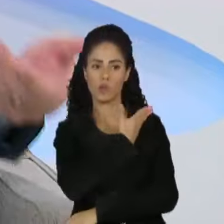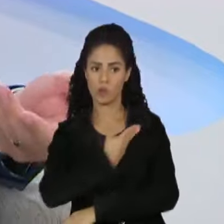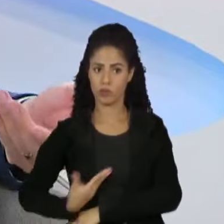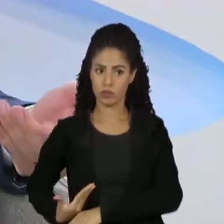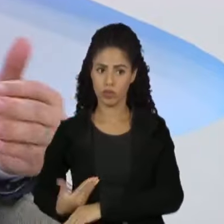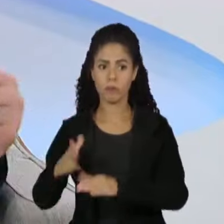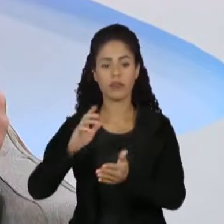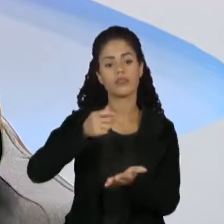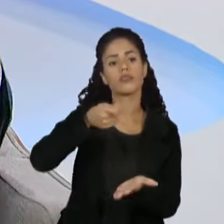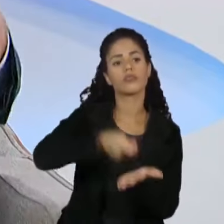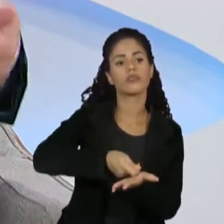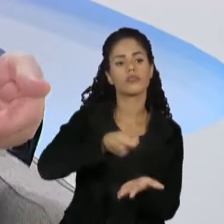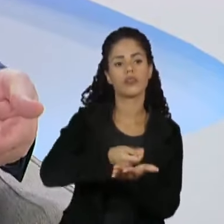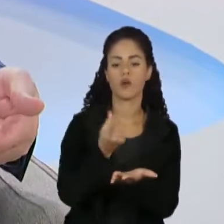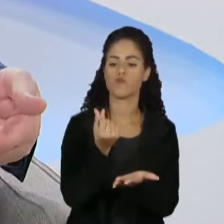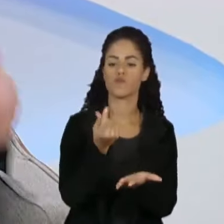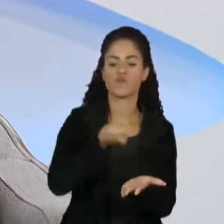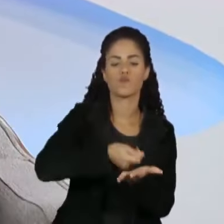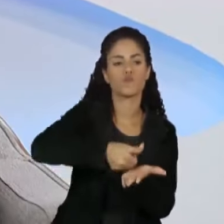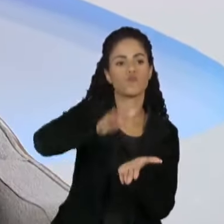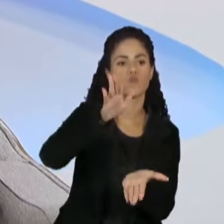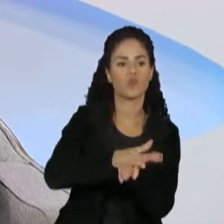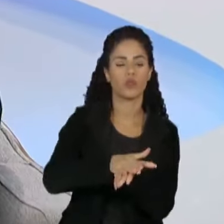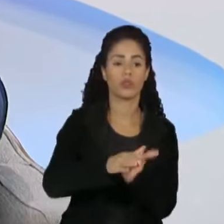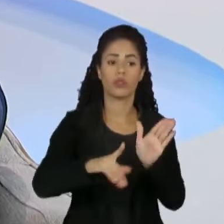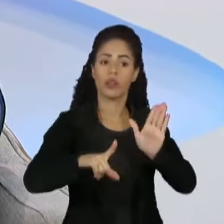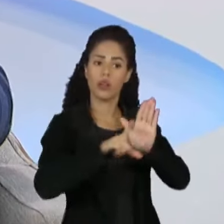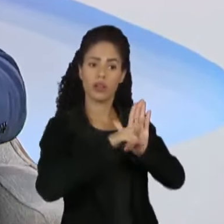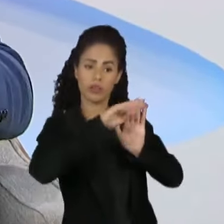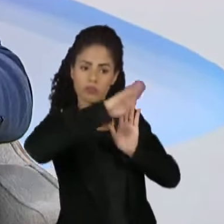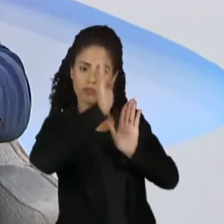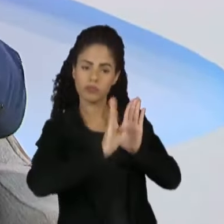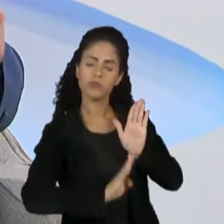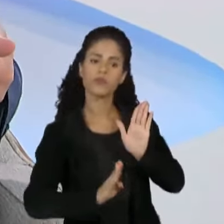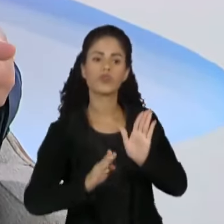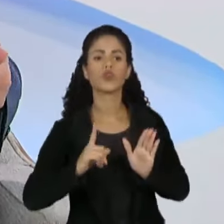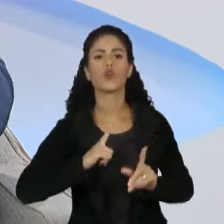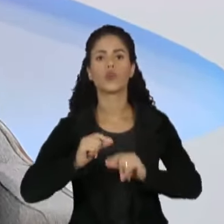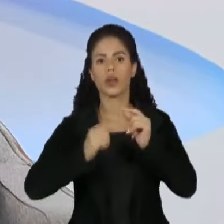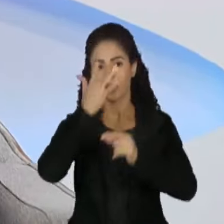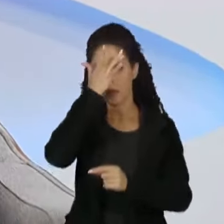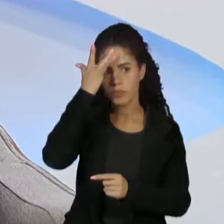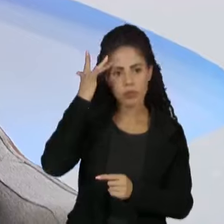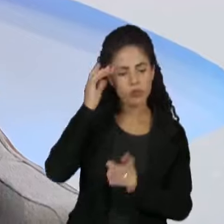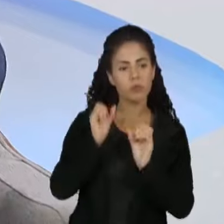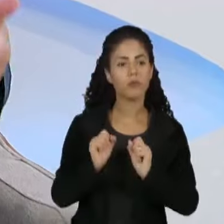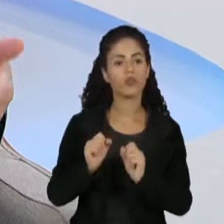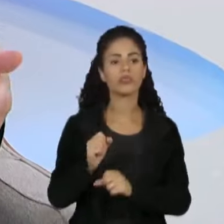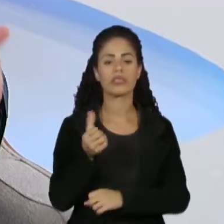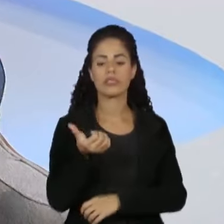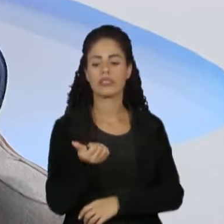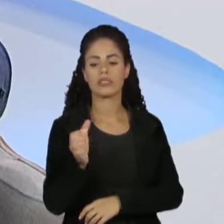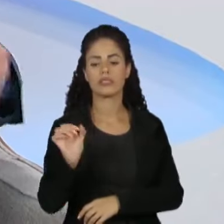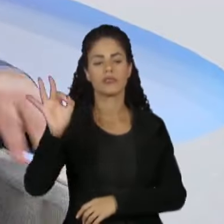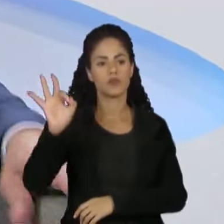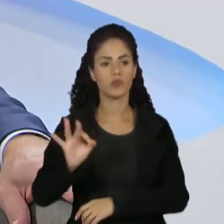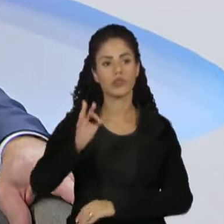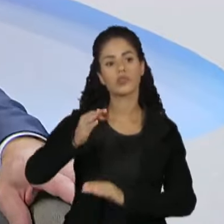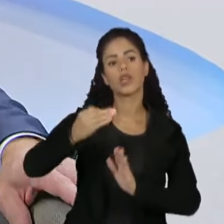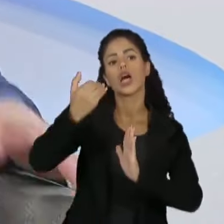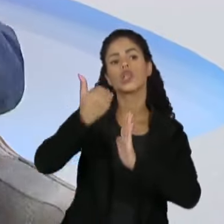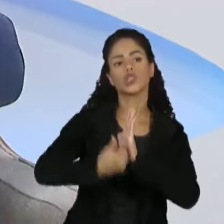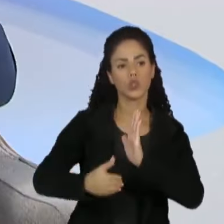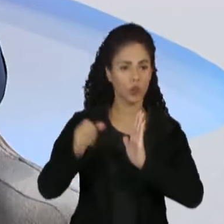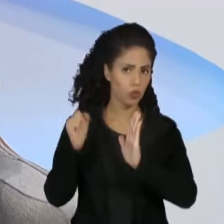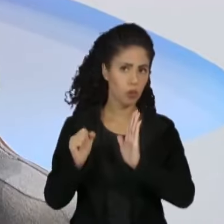Agora, as multas, elas precisam ter consequência. A lei brasileira prevê que o cara multado, ele pode ter 60% de desconto.